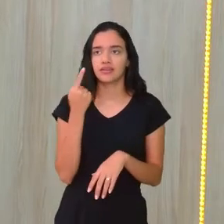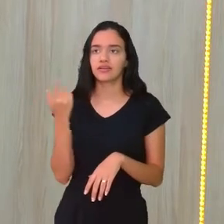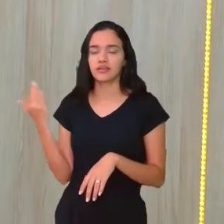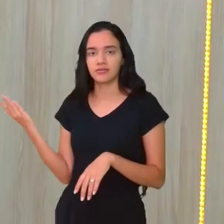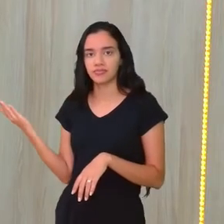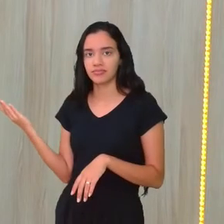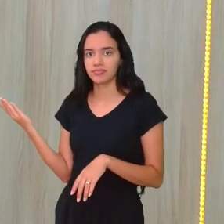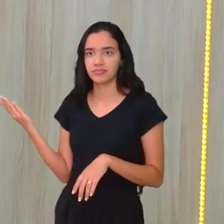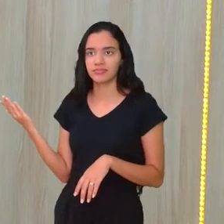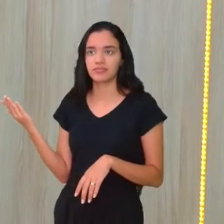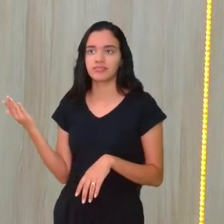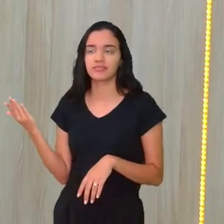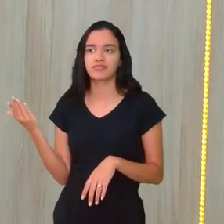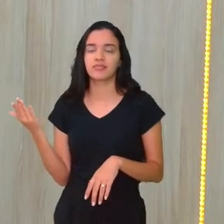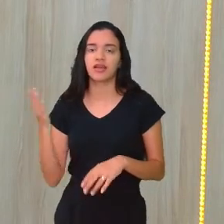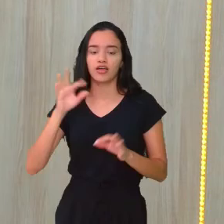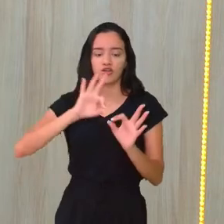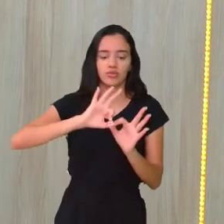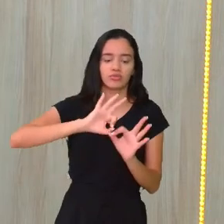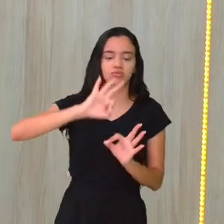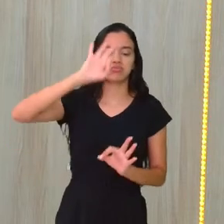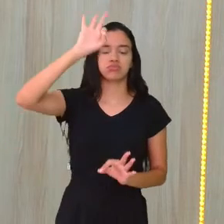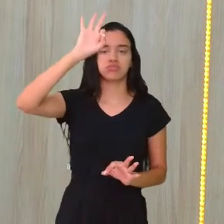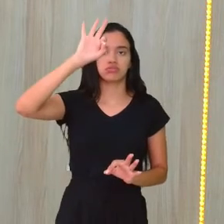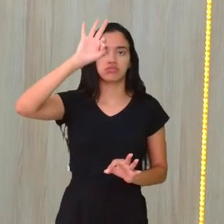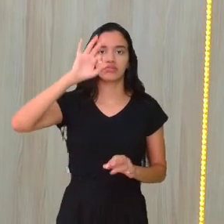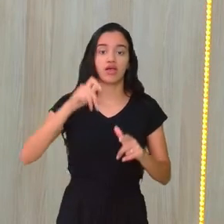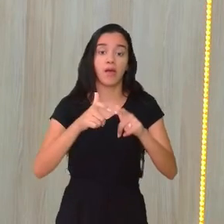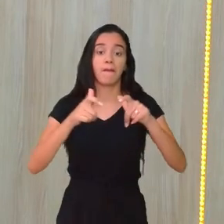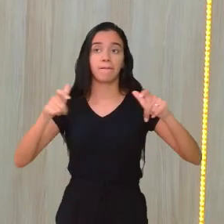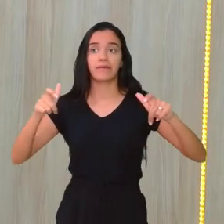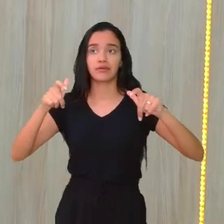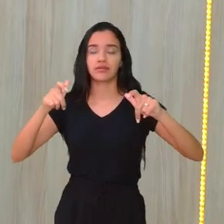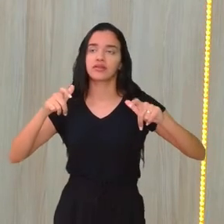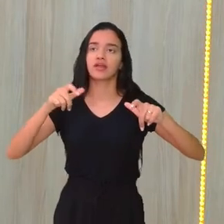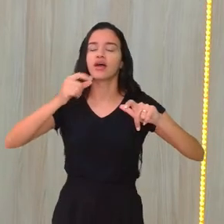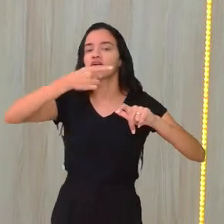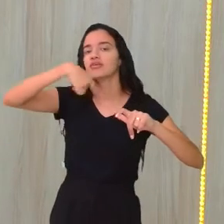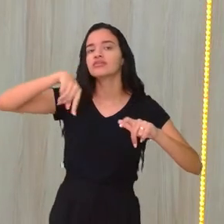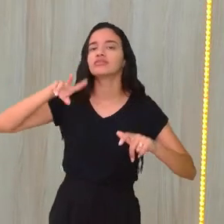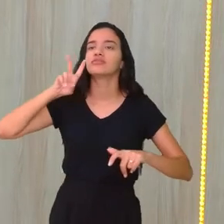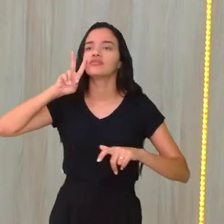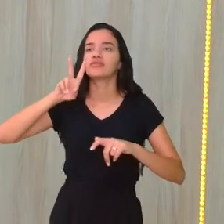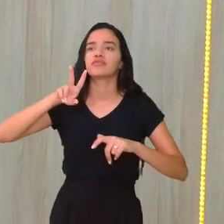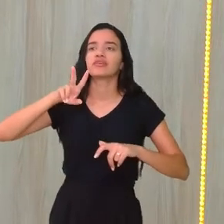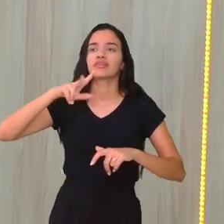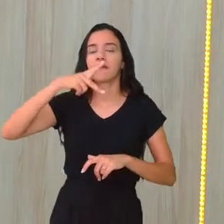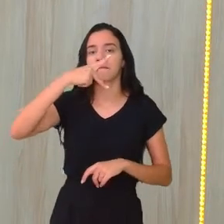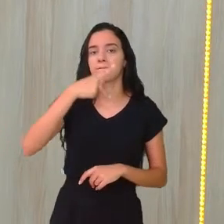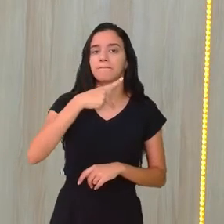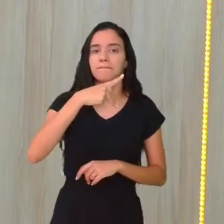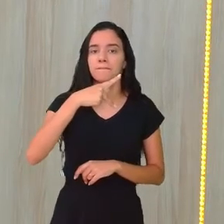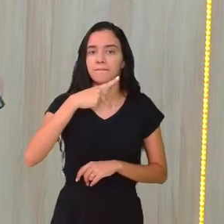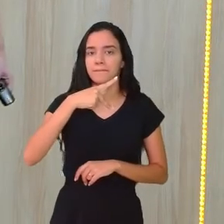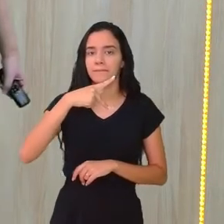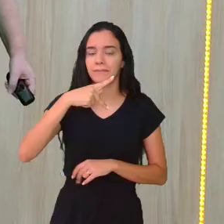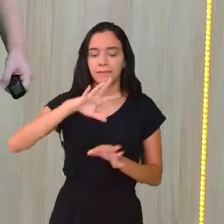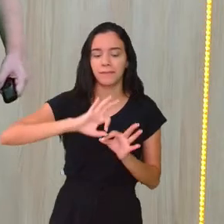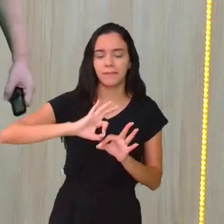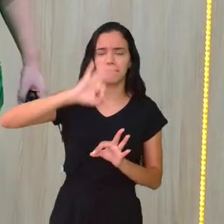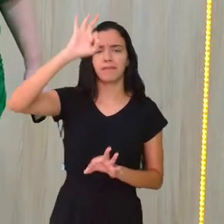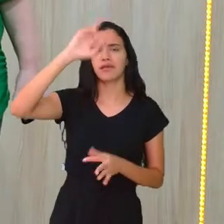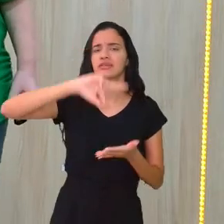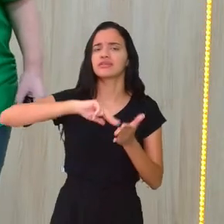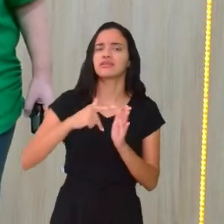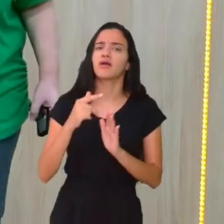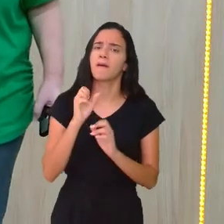simetria. Se ele aumentar, vocês vão ver que tem uma letrinha P. Eu estou chamando esse eixo de P. Aí